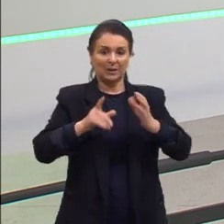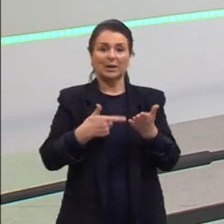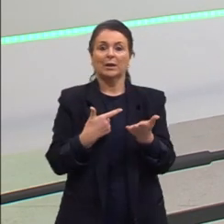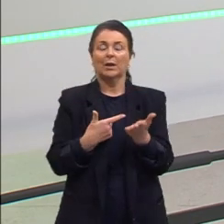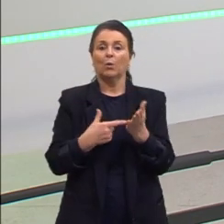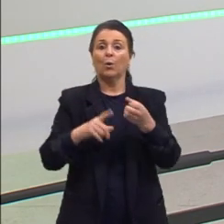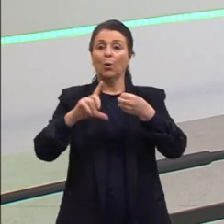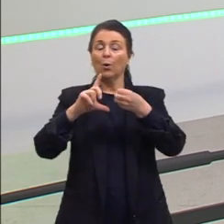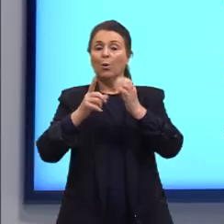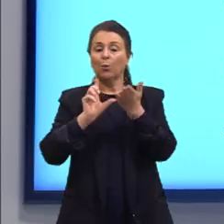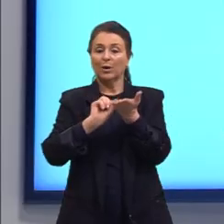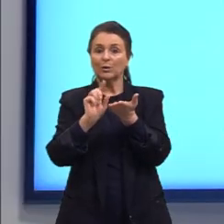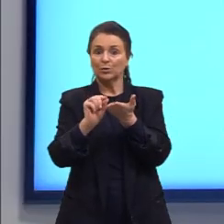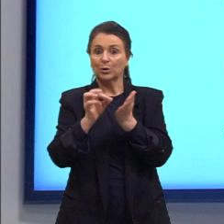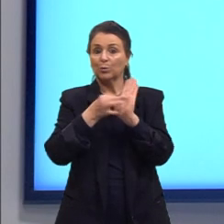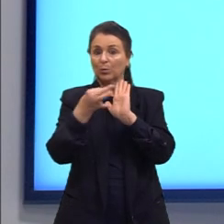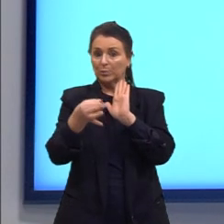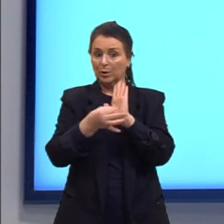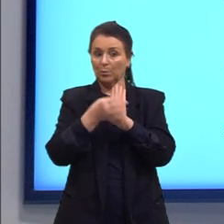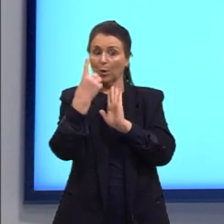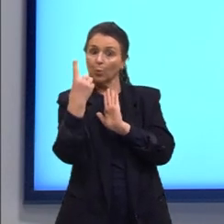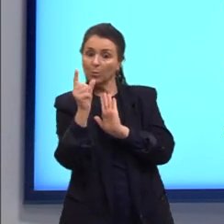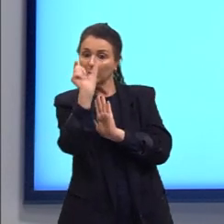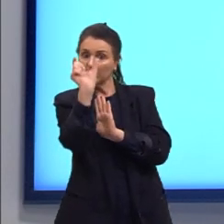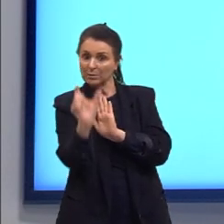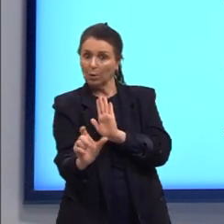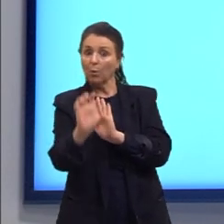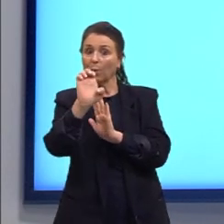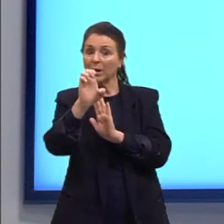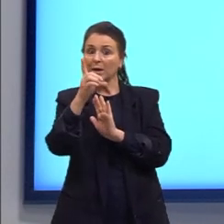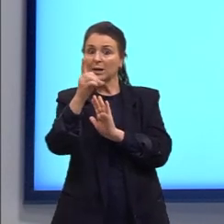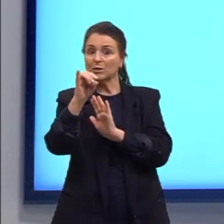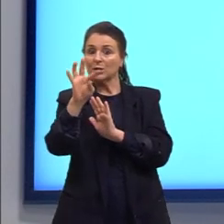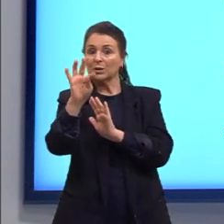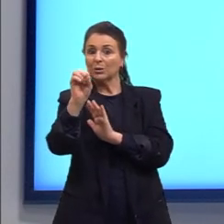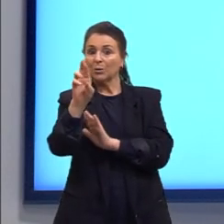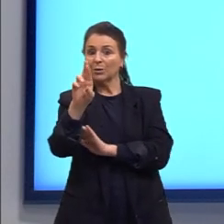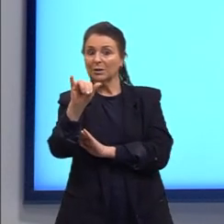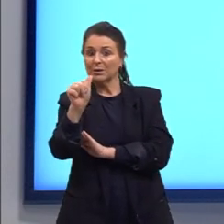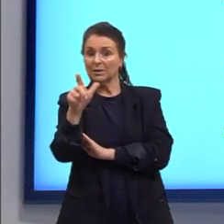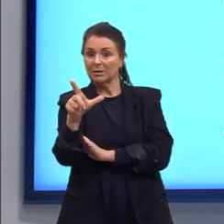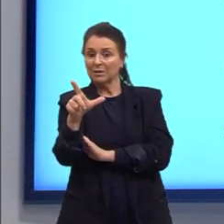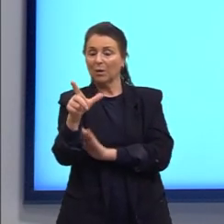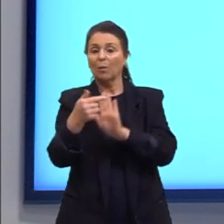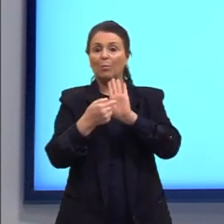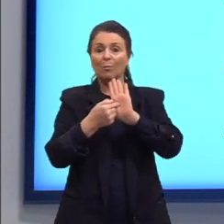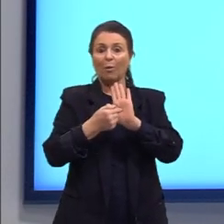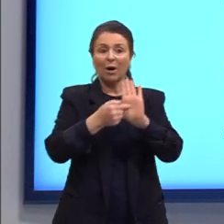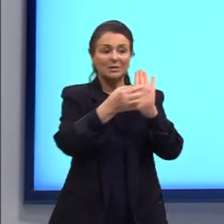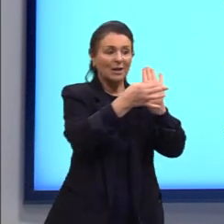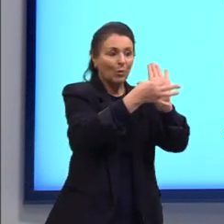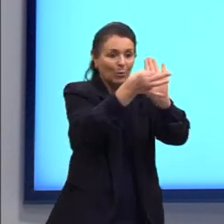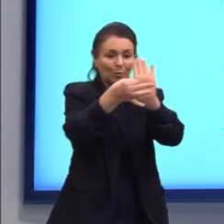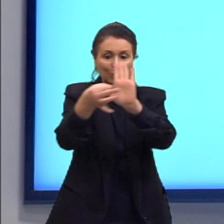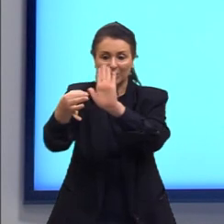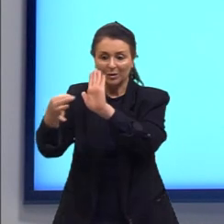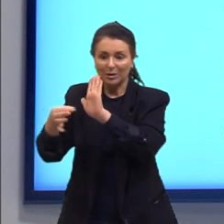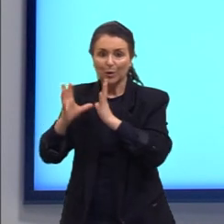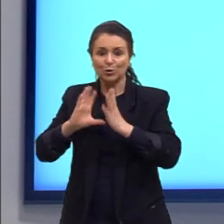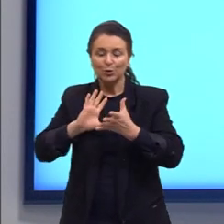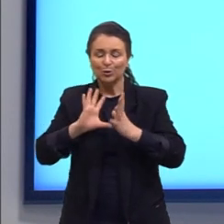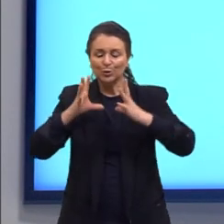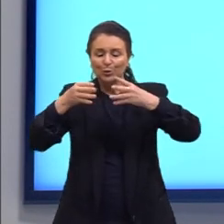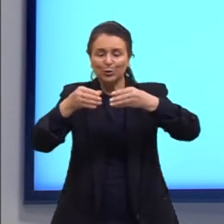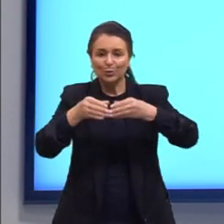mais restrito à pessoa do jornalista, o editorial vai nos dar aí a cara de todo um veículo de